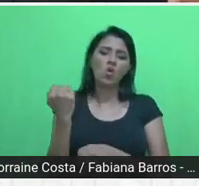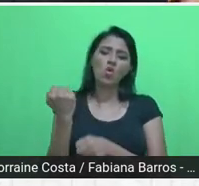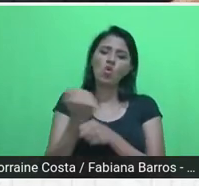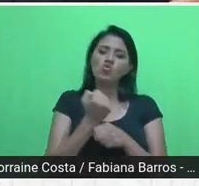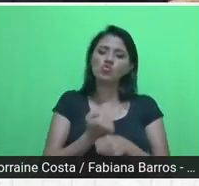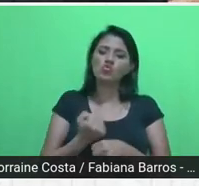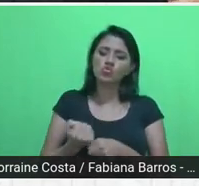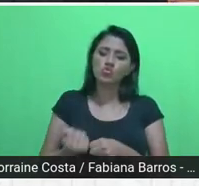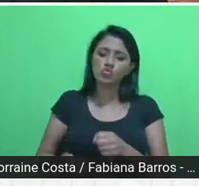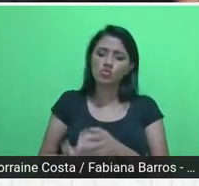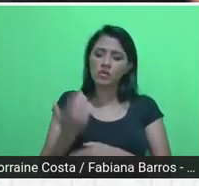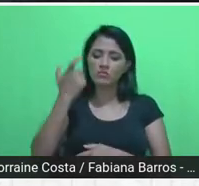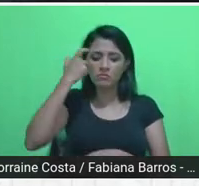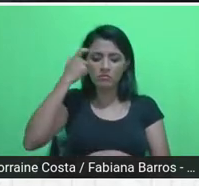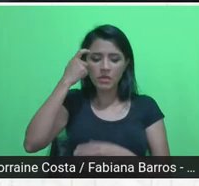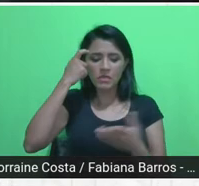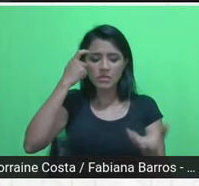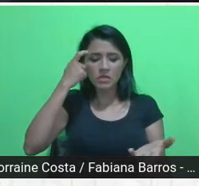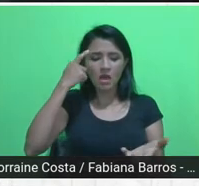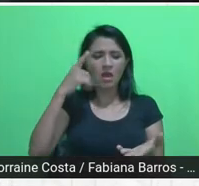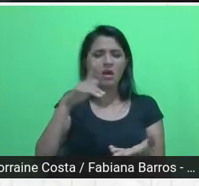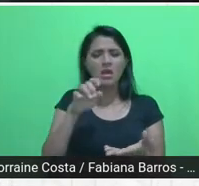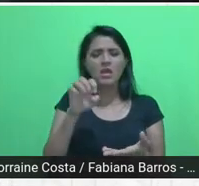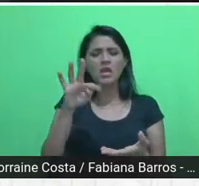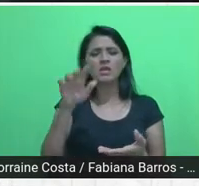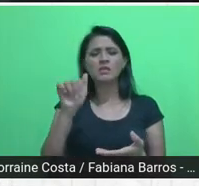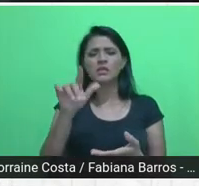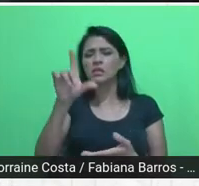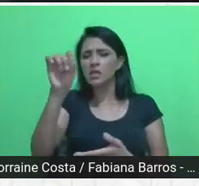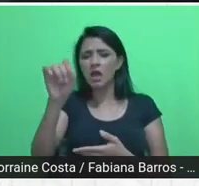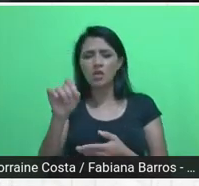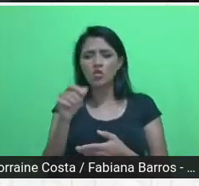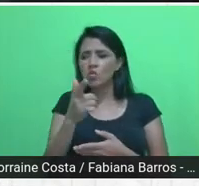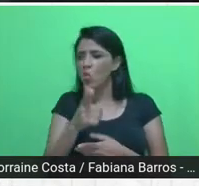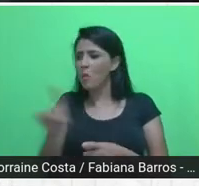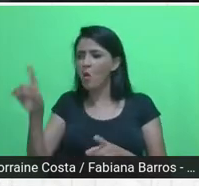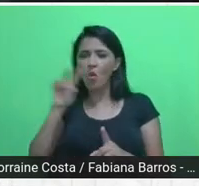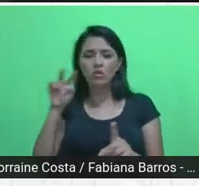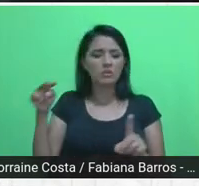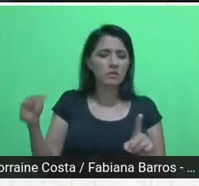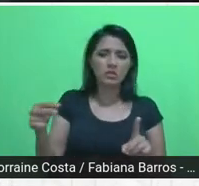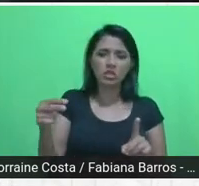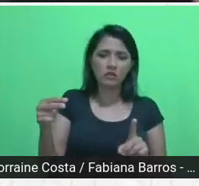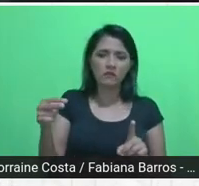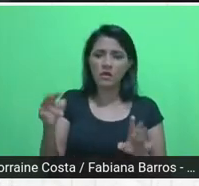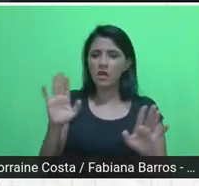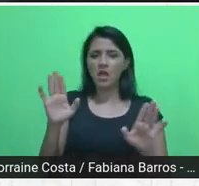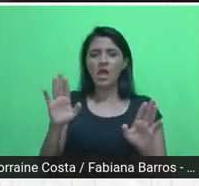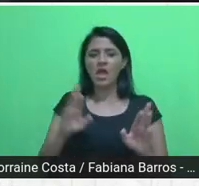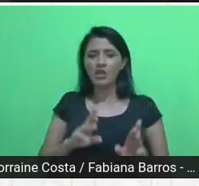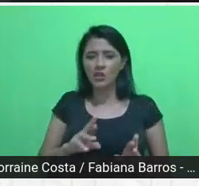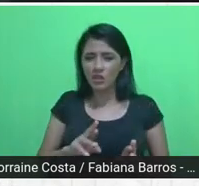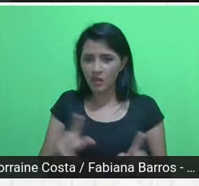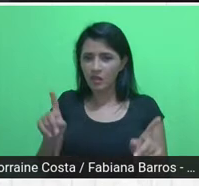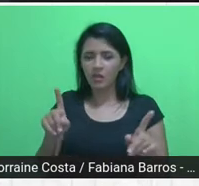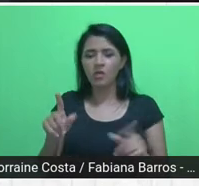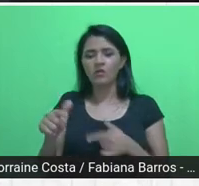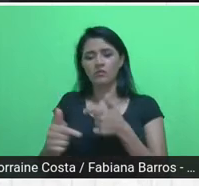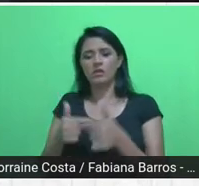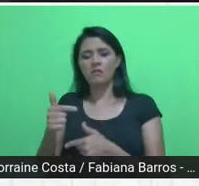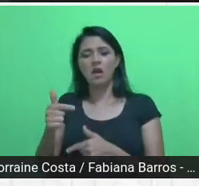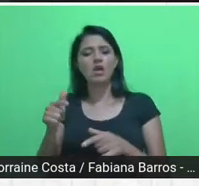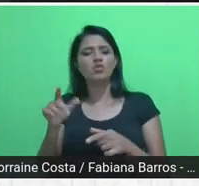um Estado com uma outra perspectiva, mas não um trabalho apenas